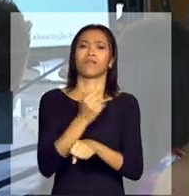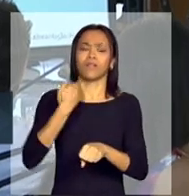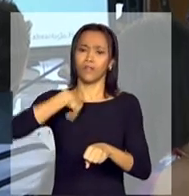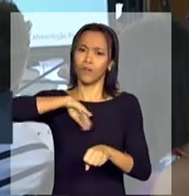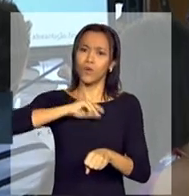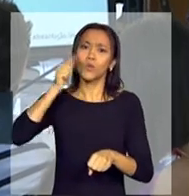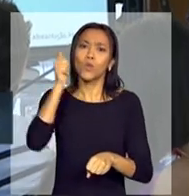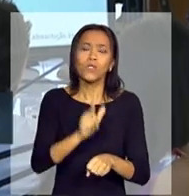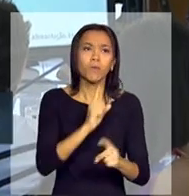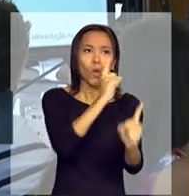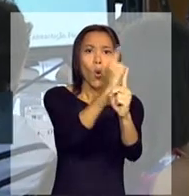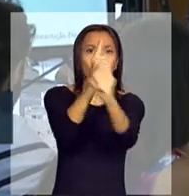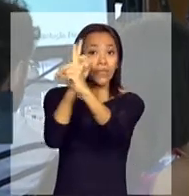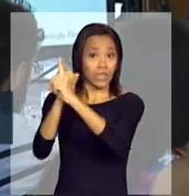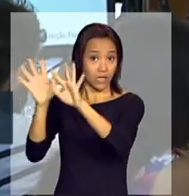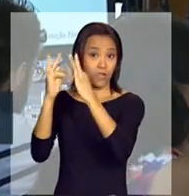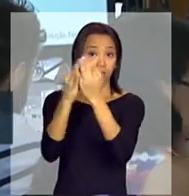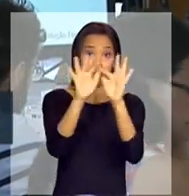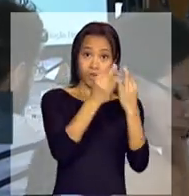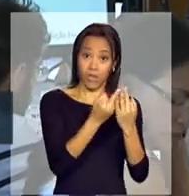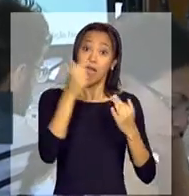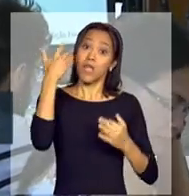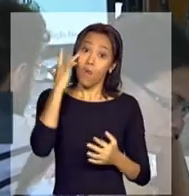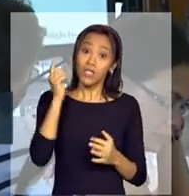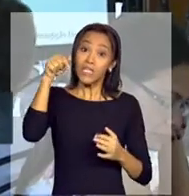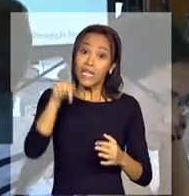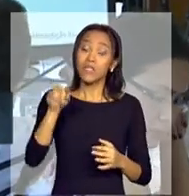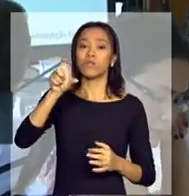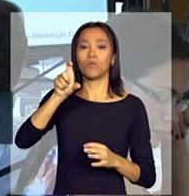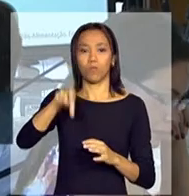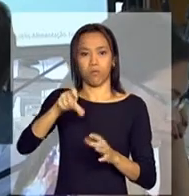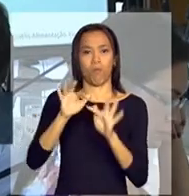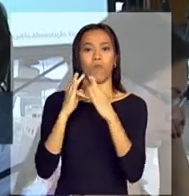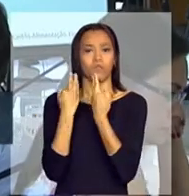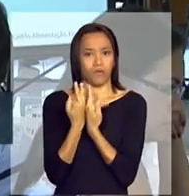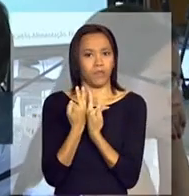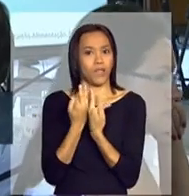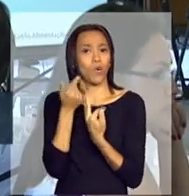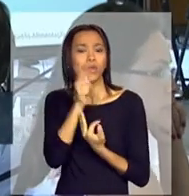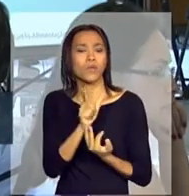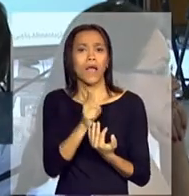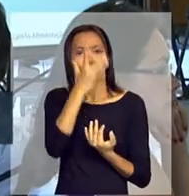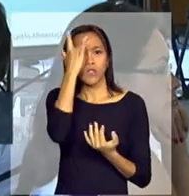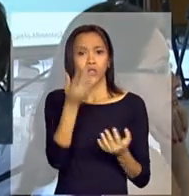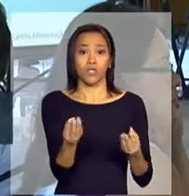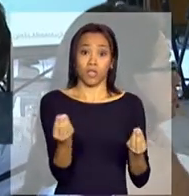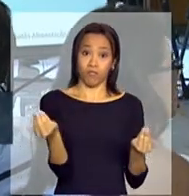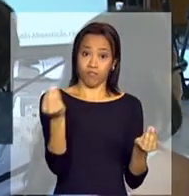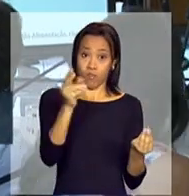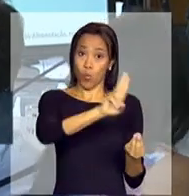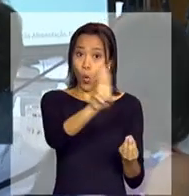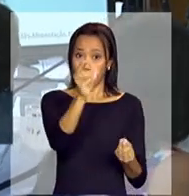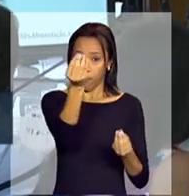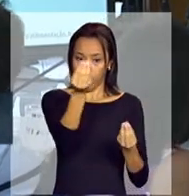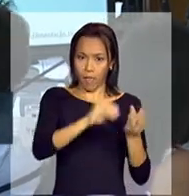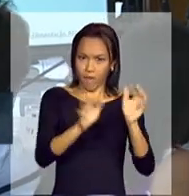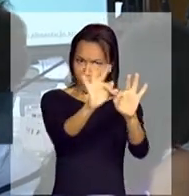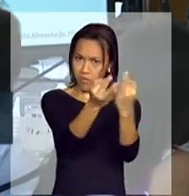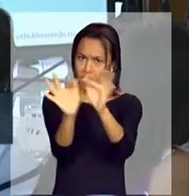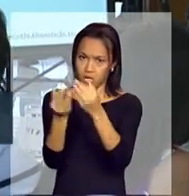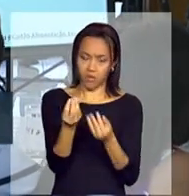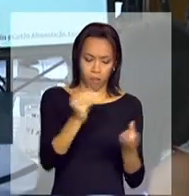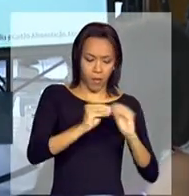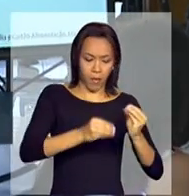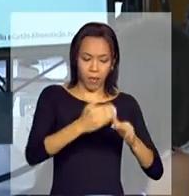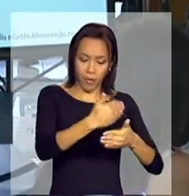conseguíamos localizar essas famílias. Eu acho que o Bolsa Família teve esse mérito, que é que as pessoas entravam para o cadastro único preocupadas